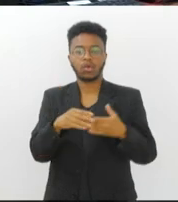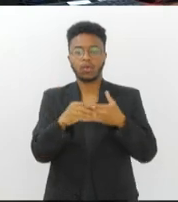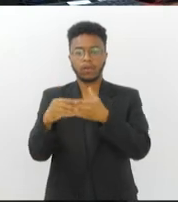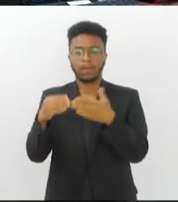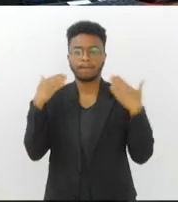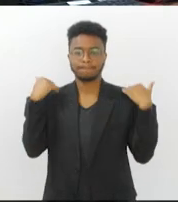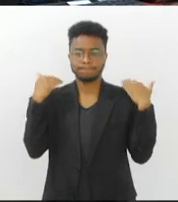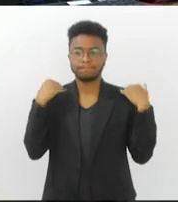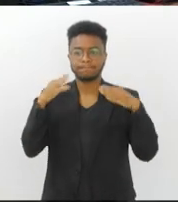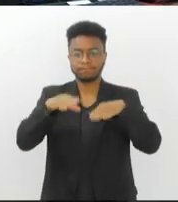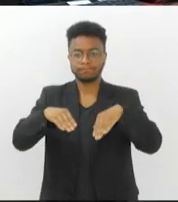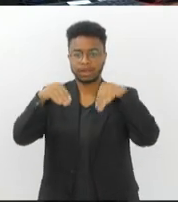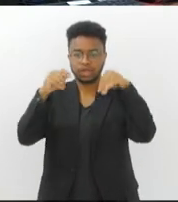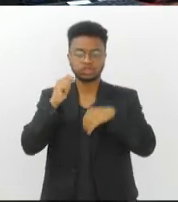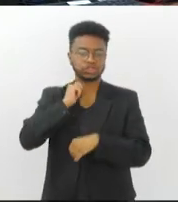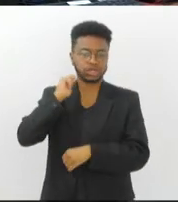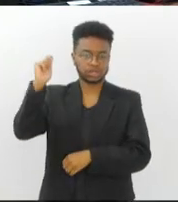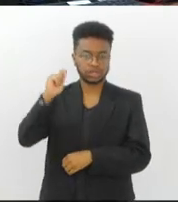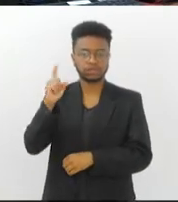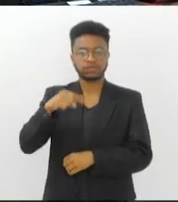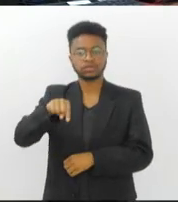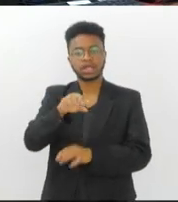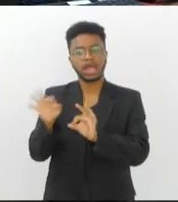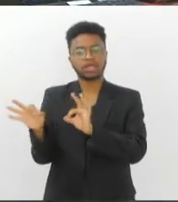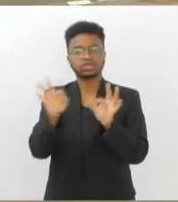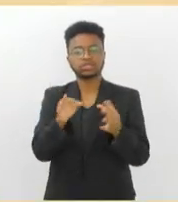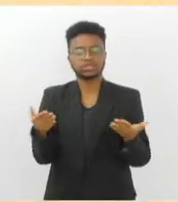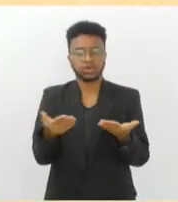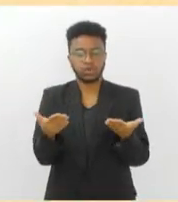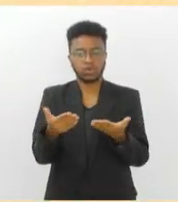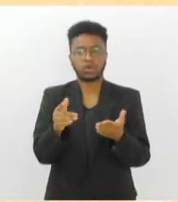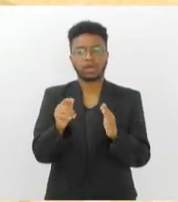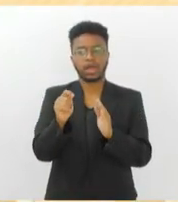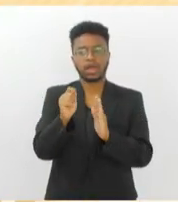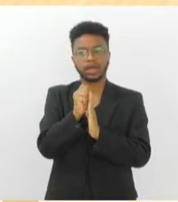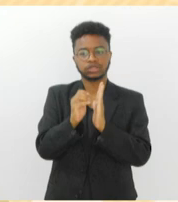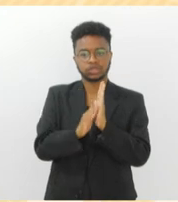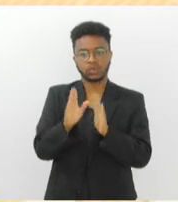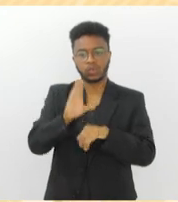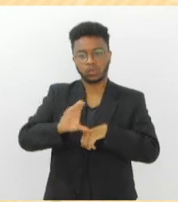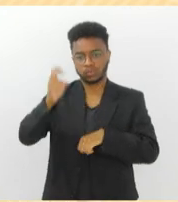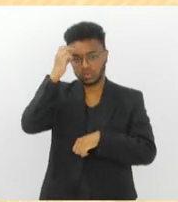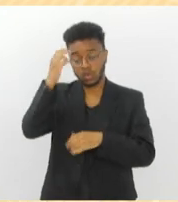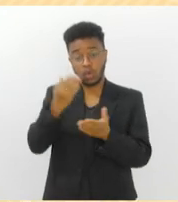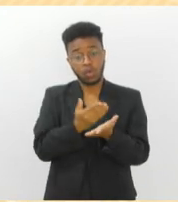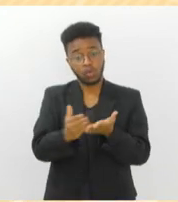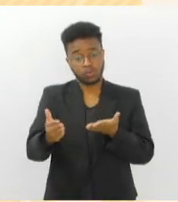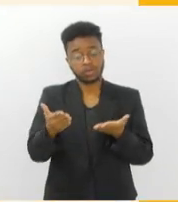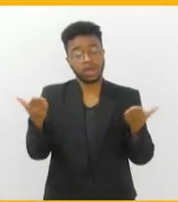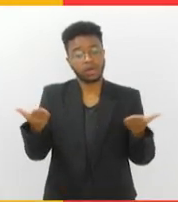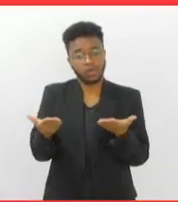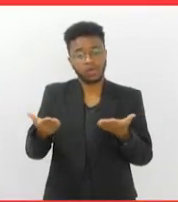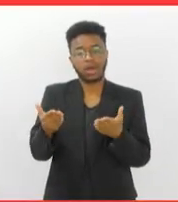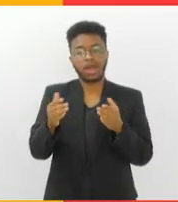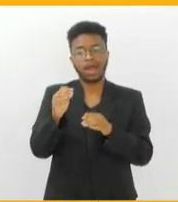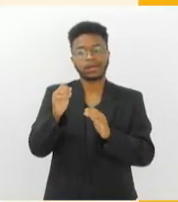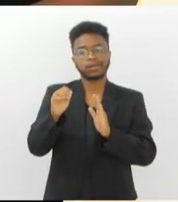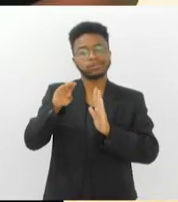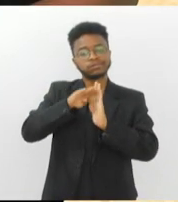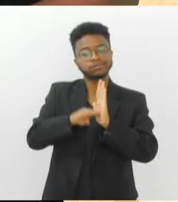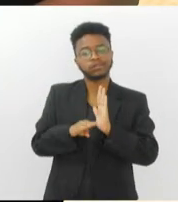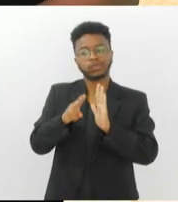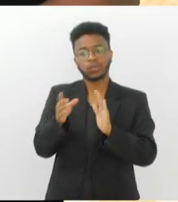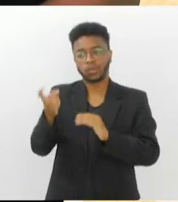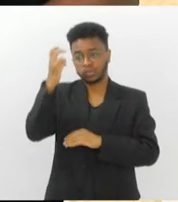de Churadentes. Tudo isso você assiste agora na nossa Agenda Cultural. Está começando mais uma Agenda Cultural da TV Alerj. E